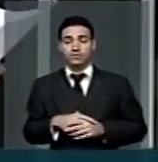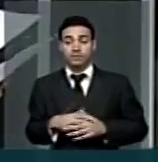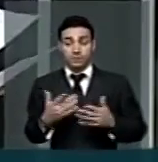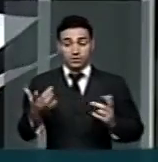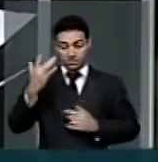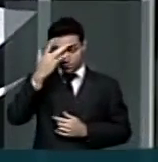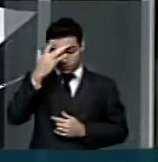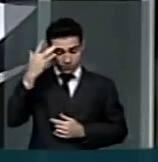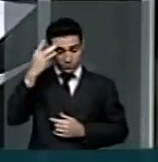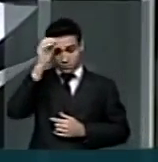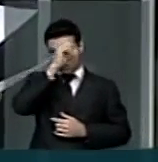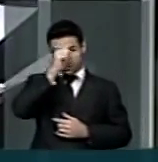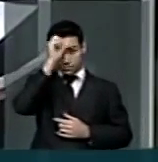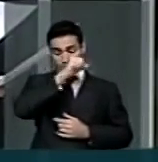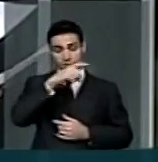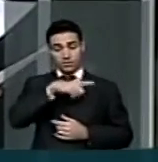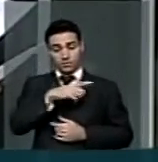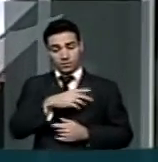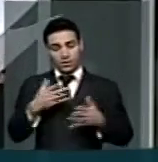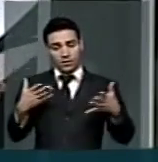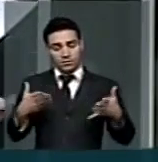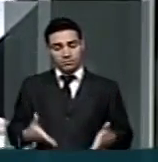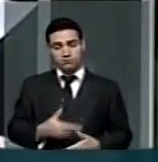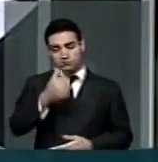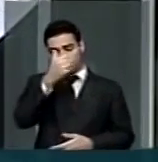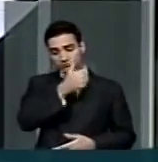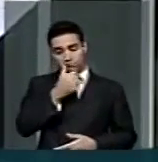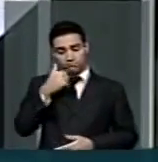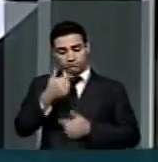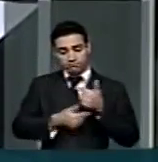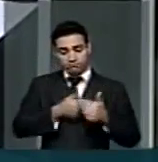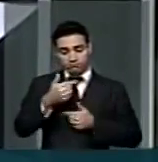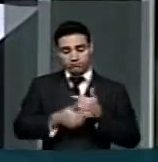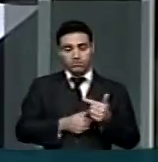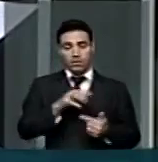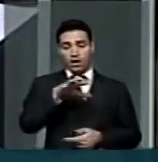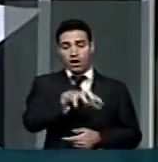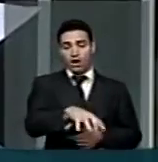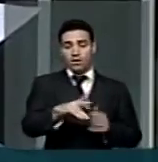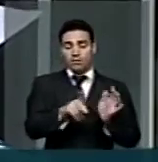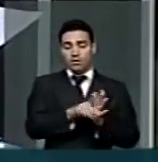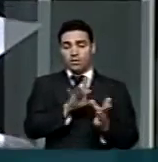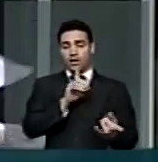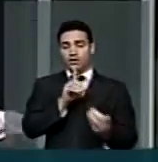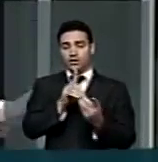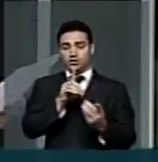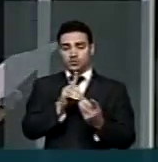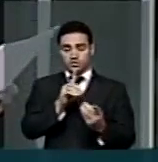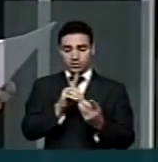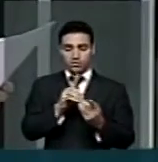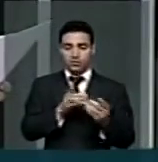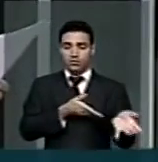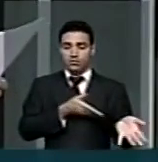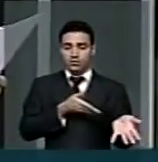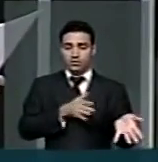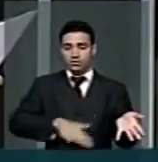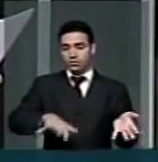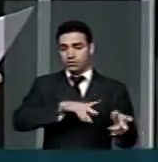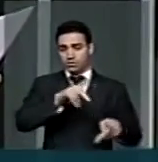aprendizes participam com extrema dedicação nas áreas de atendimento ao público e recebem, inclusive,